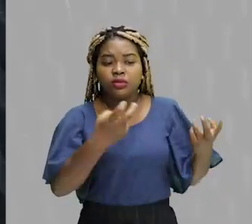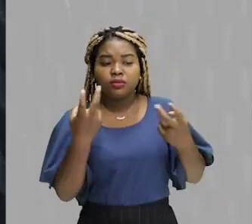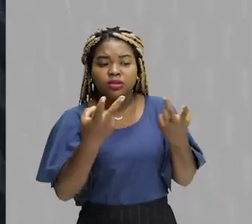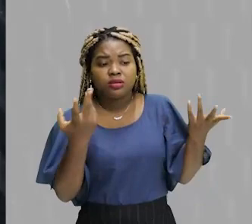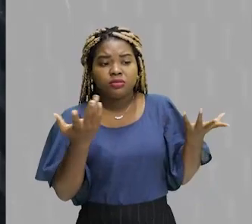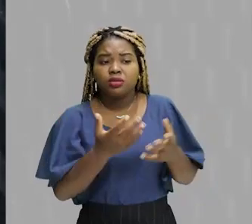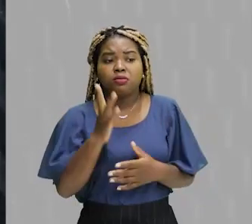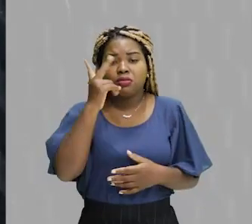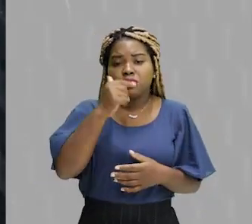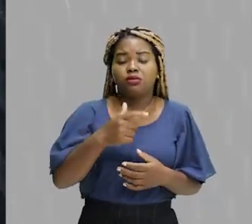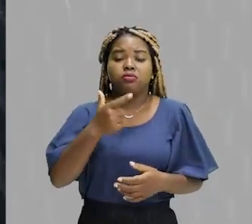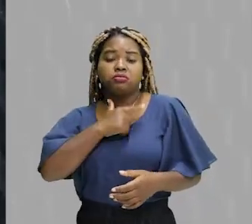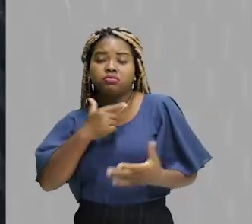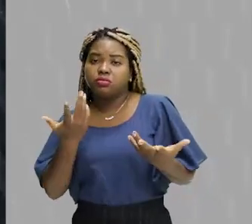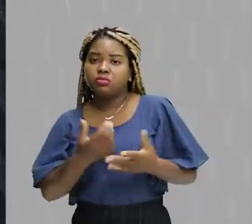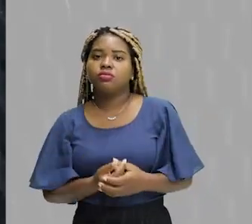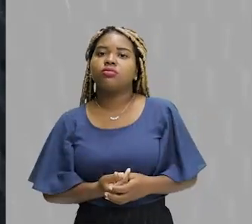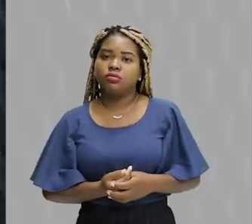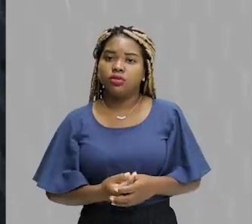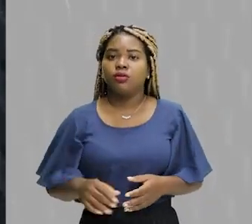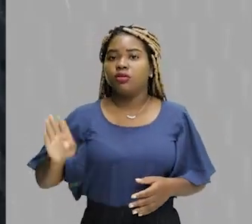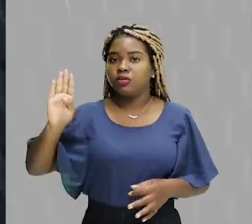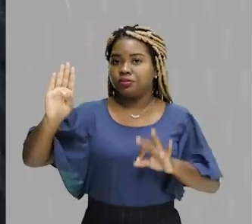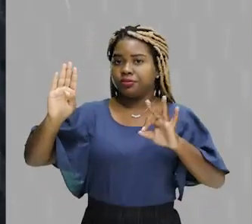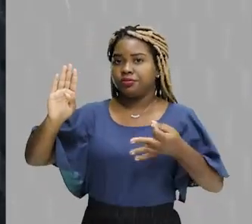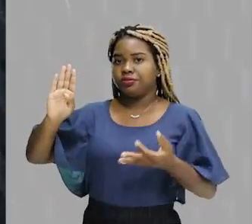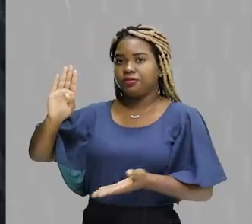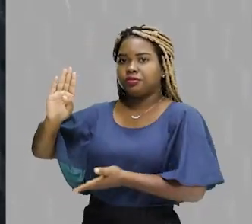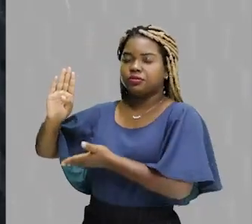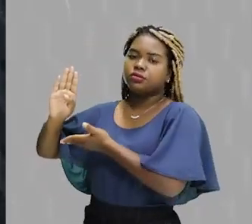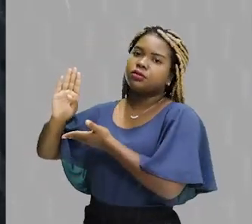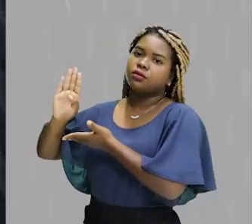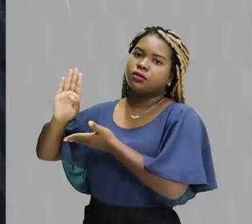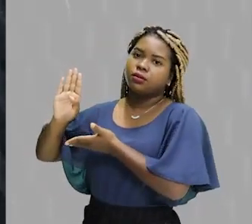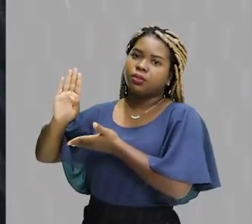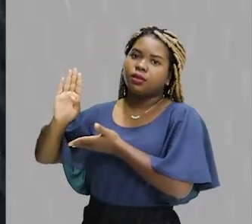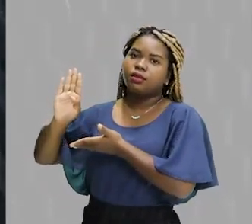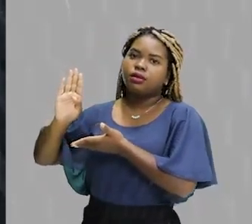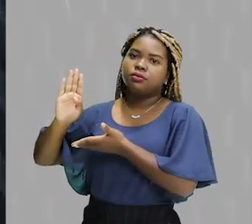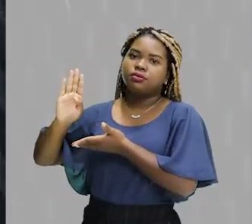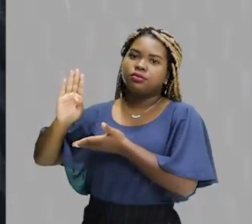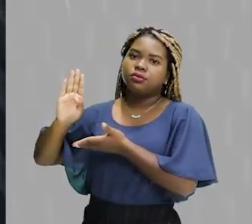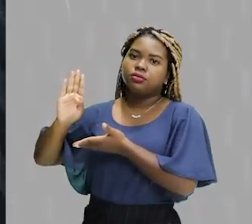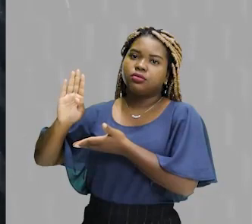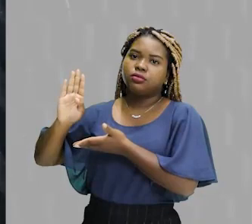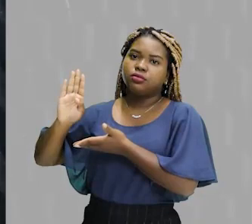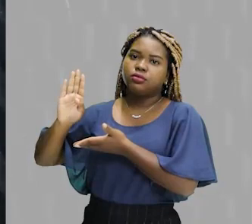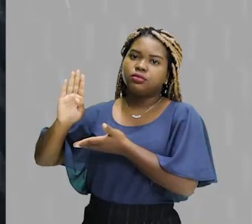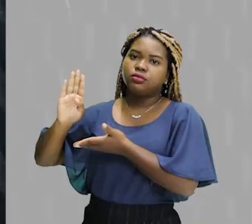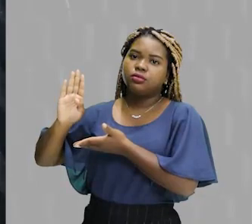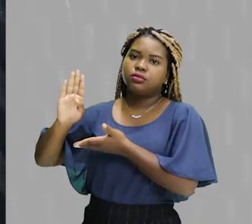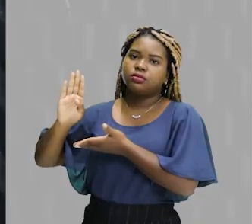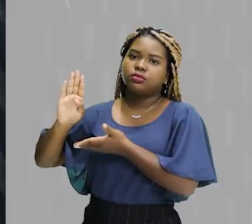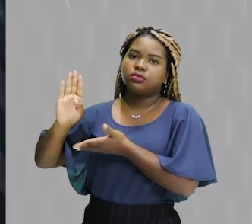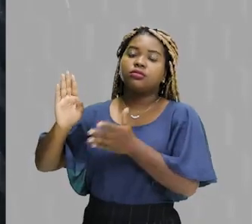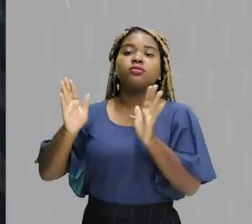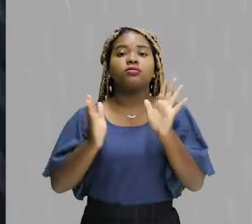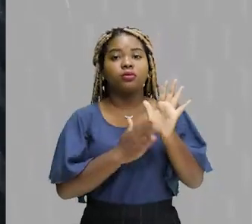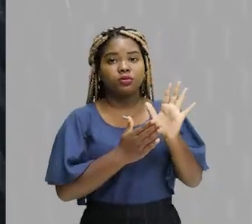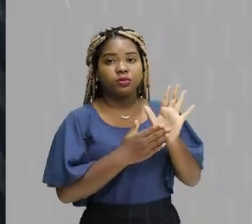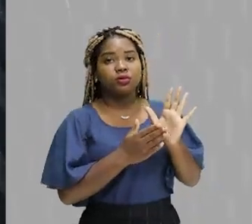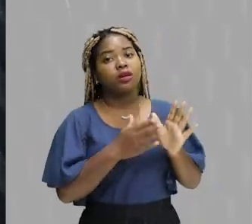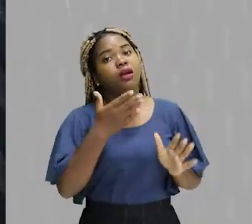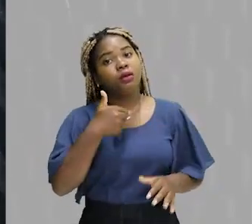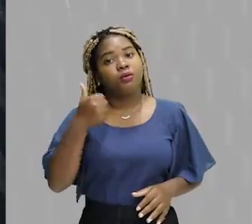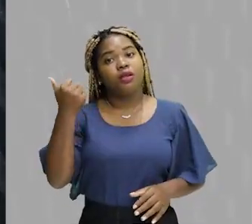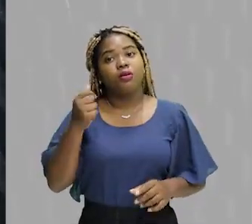isso é subjetivo. Portanto, nós vamos marcar a letra B de bola mesmo. Olha só a letra B. Ela vai aqui se destacar como uma proposta mais adequada. Ela vai